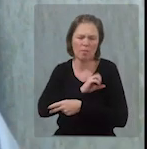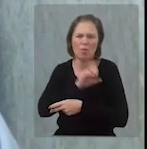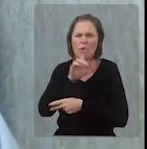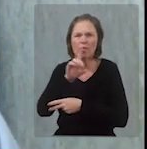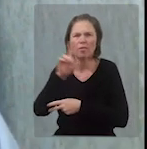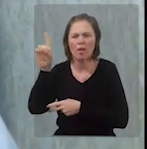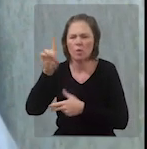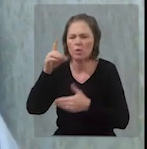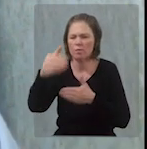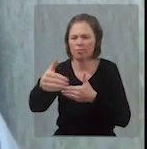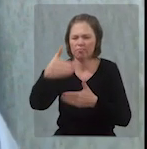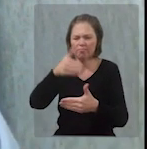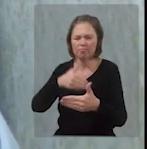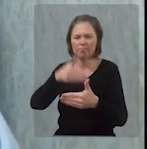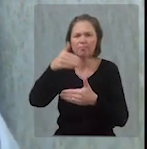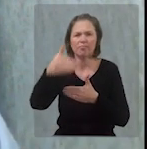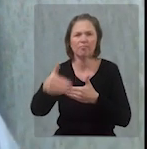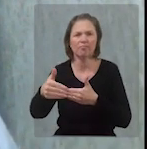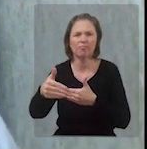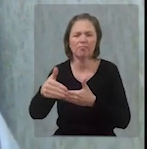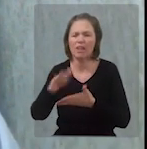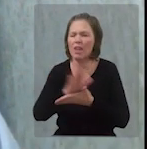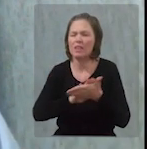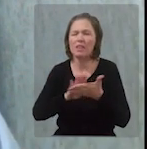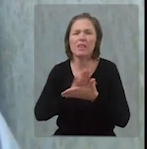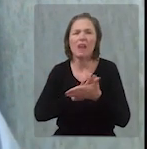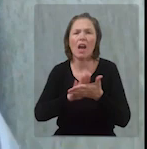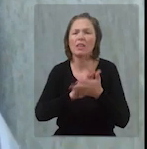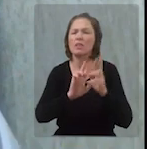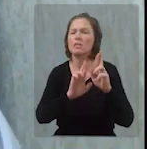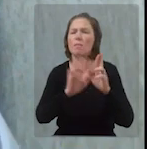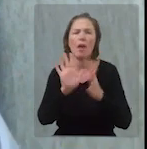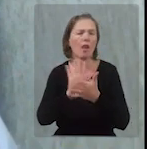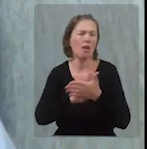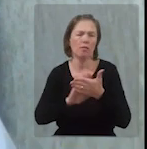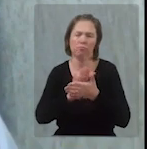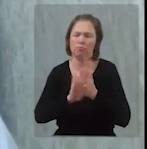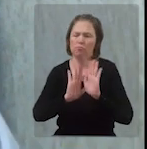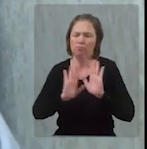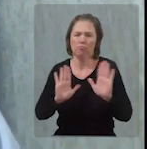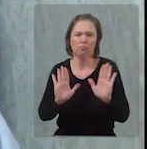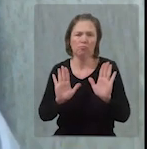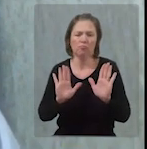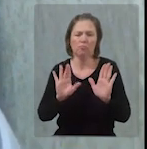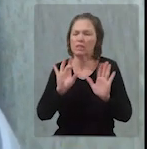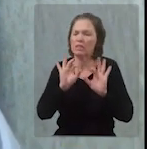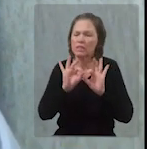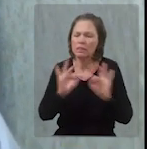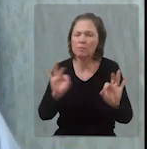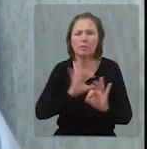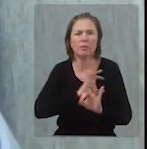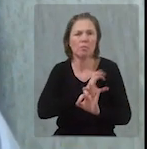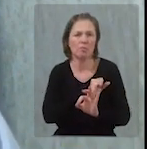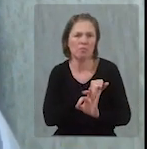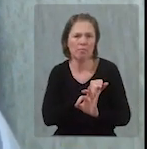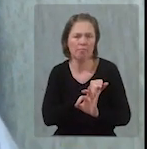a Deus e ao próximo sem nenhuma pretensão de conquistar o céu.